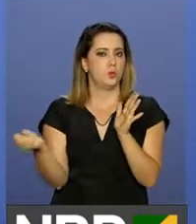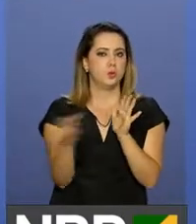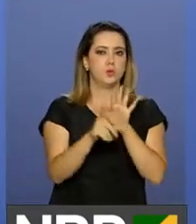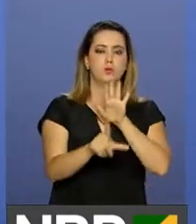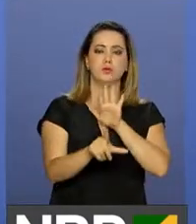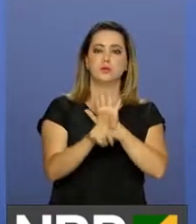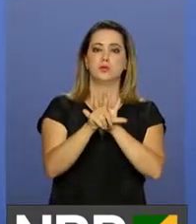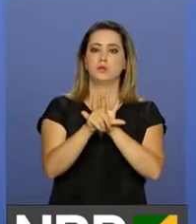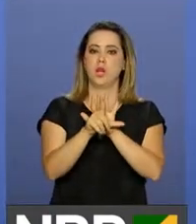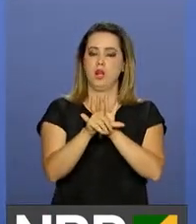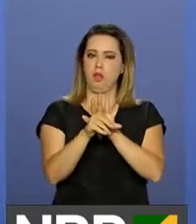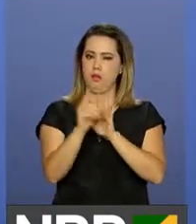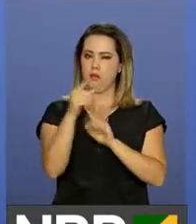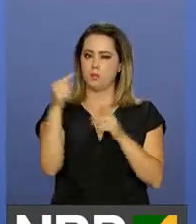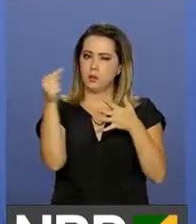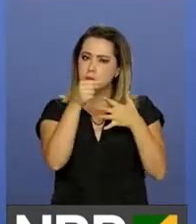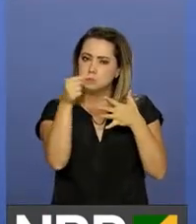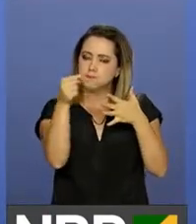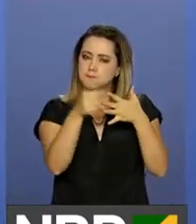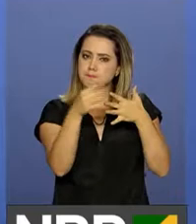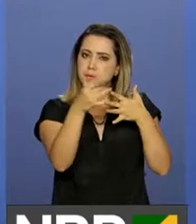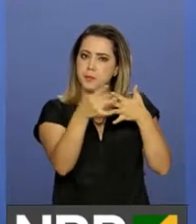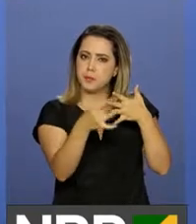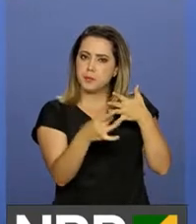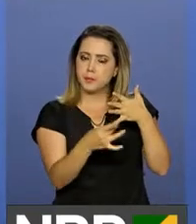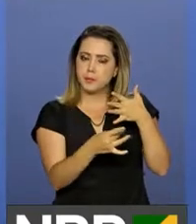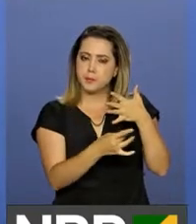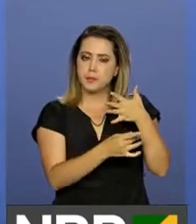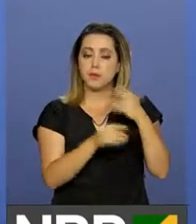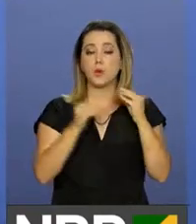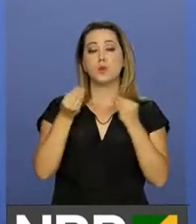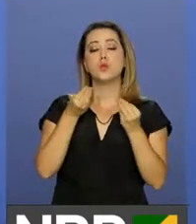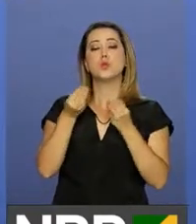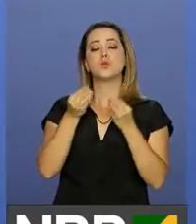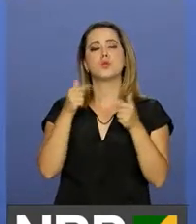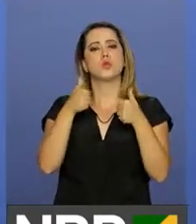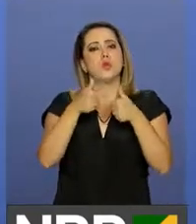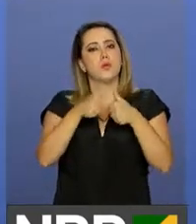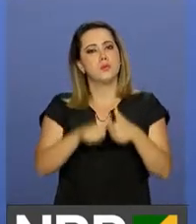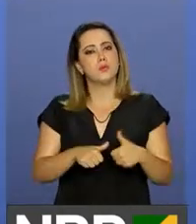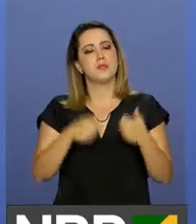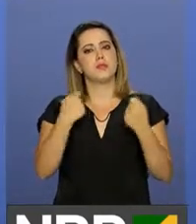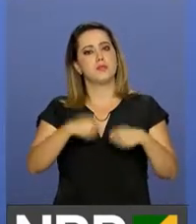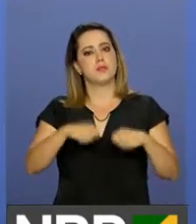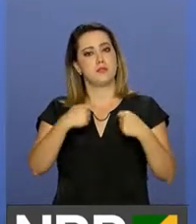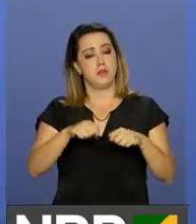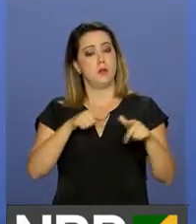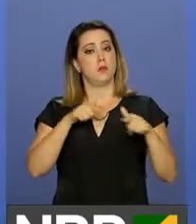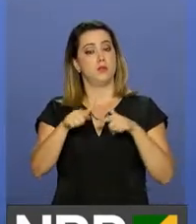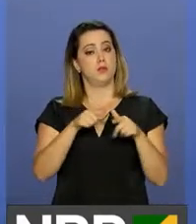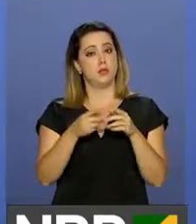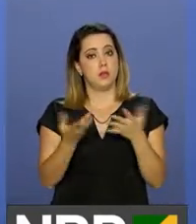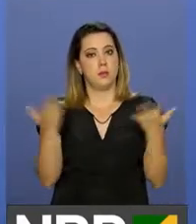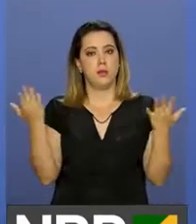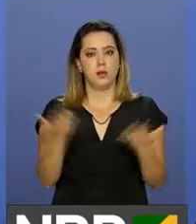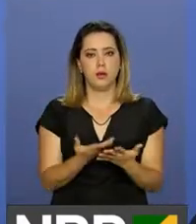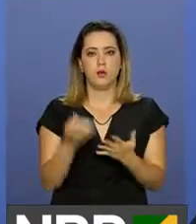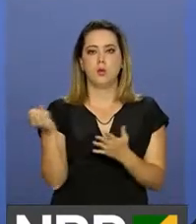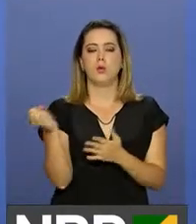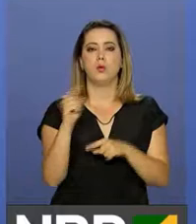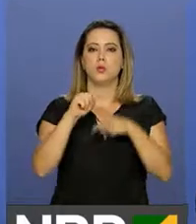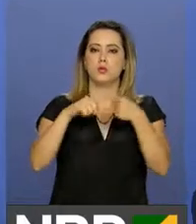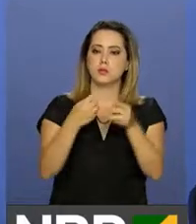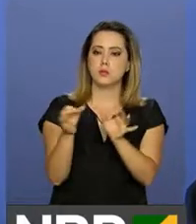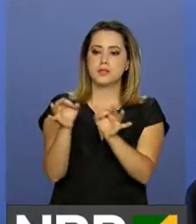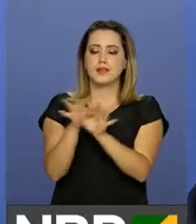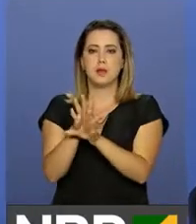decreto colocando ponto por ponto de como deverá ser agora após